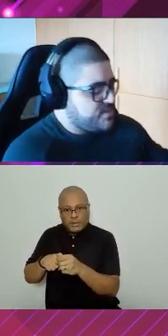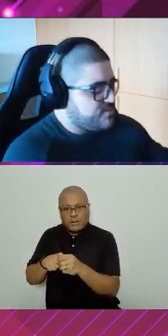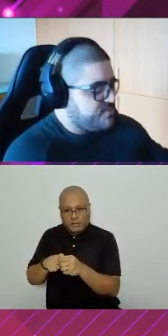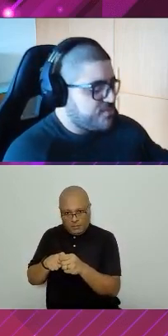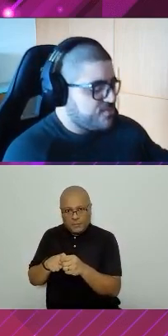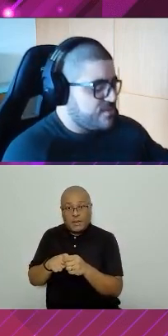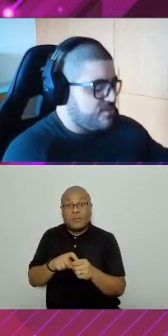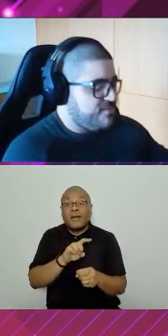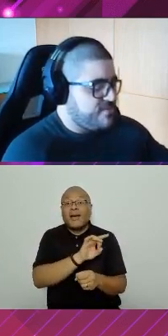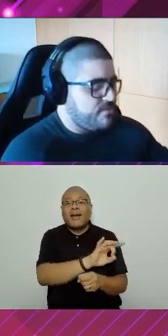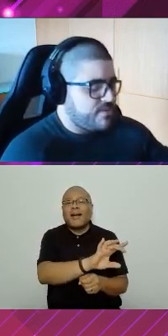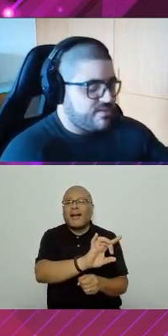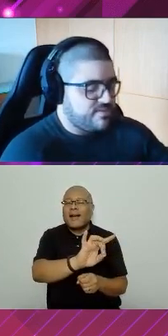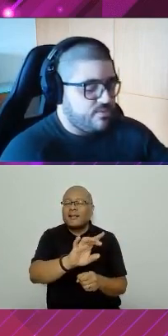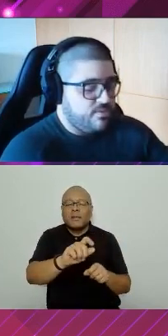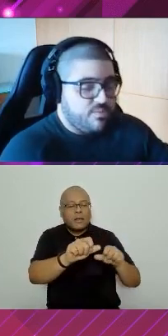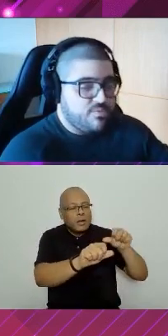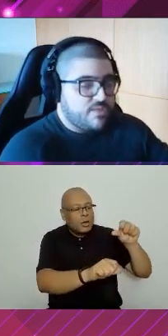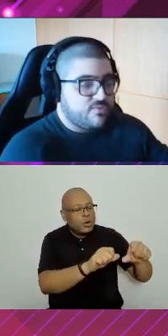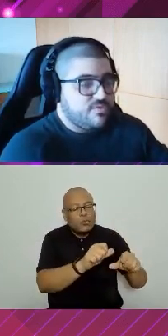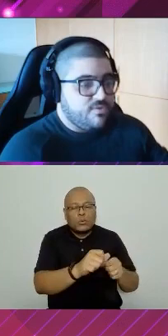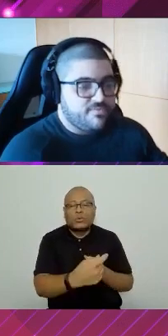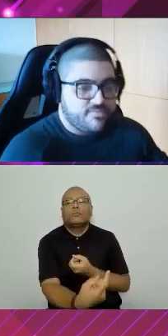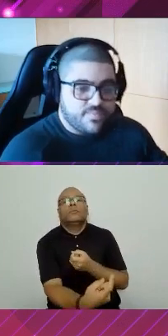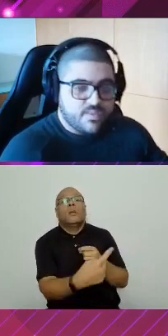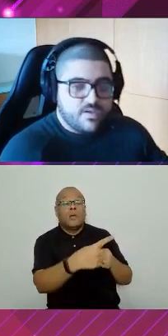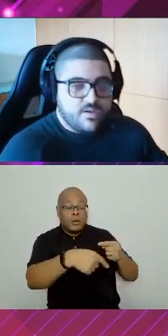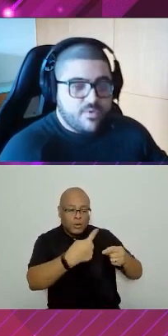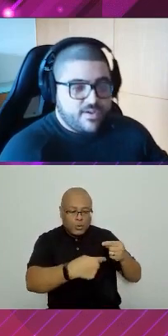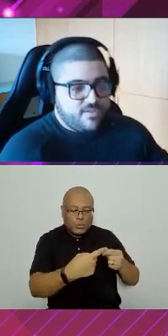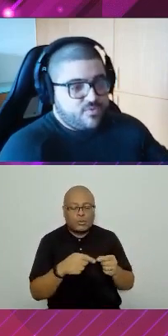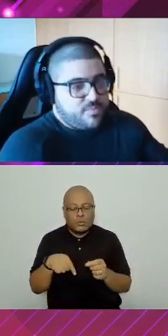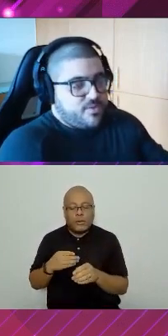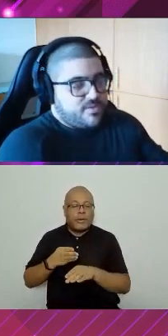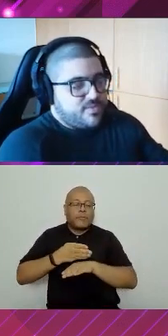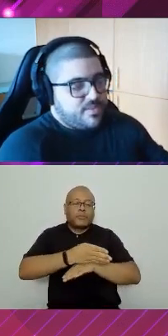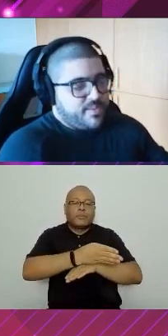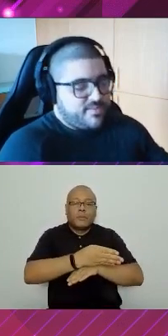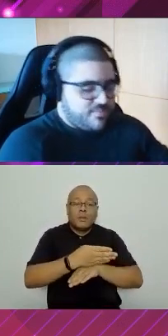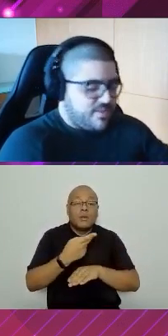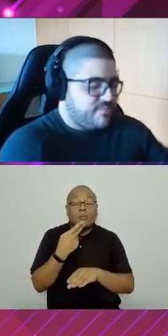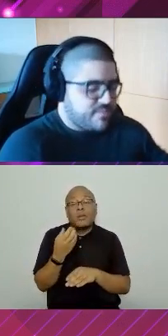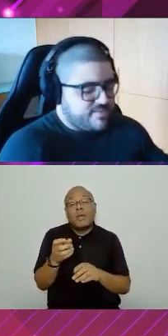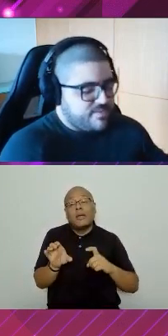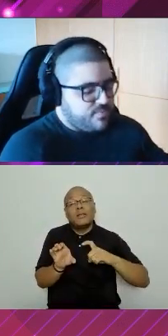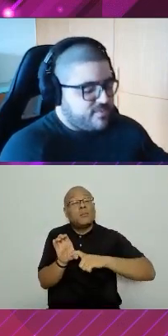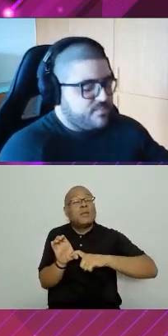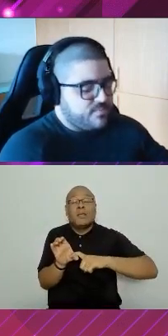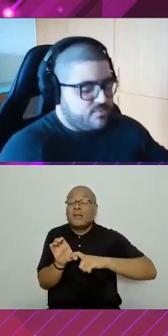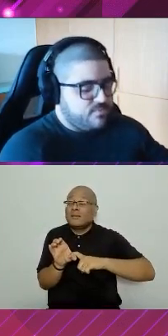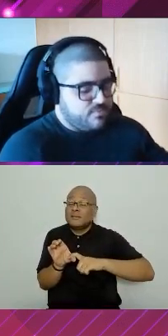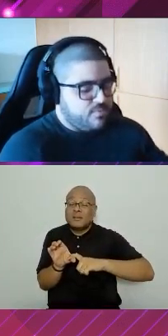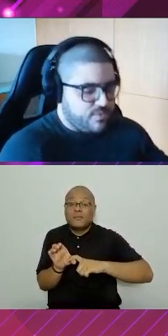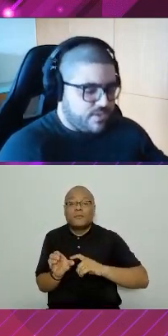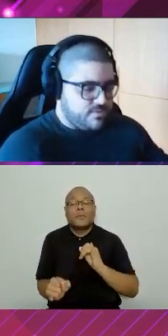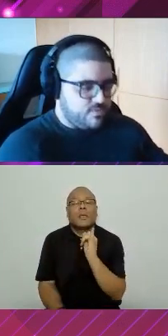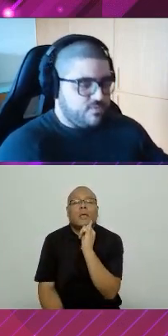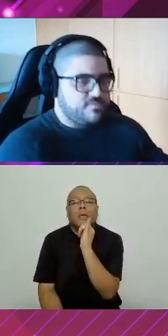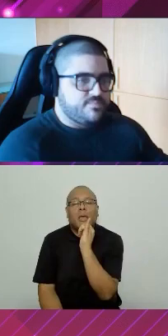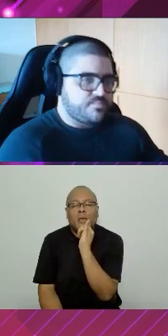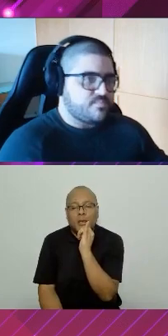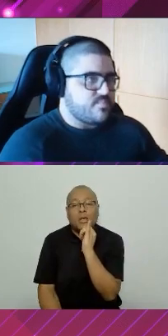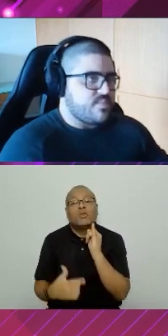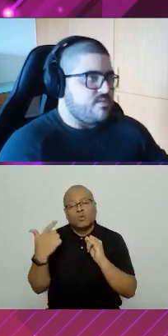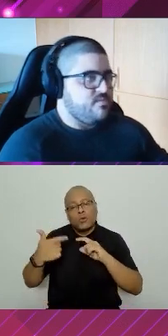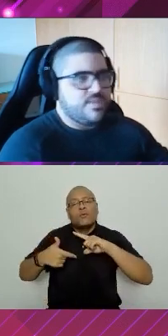parte do produto que eu fizer uma alteração, eu tenho que buildar tudo de novo. Porque eu estou importando uma dependência. Vamos lá, vamos trazer, por exemplo, do monolito de